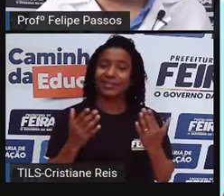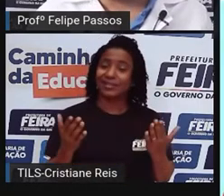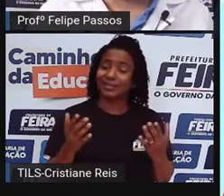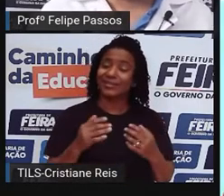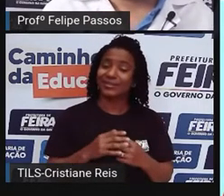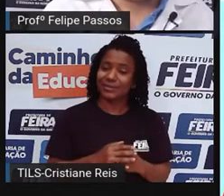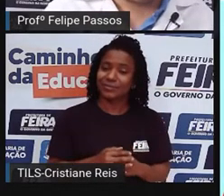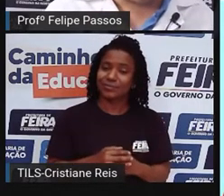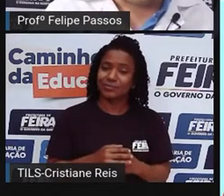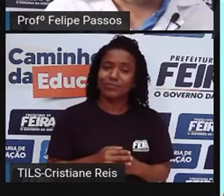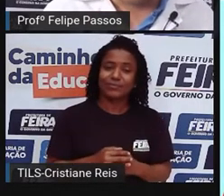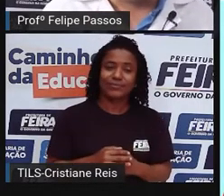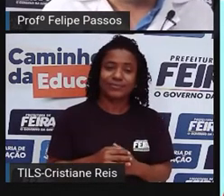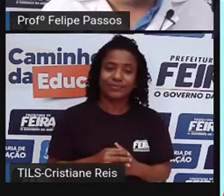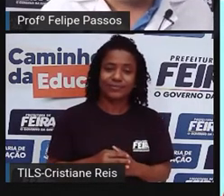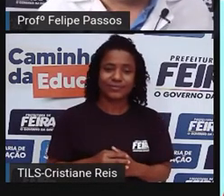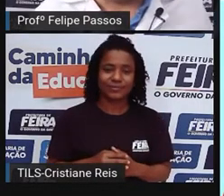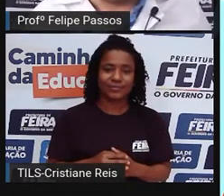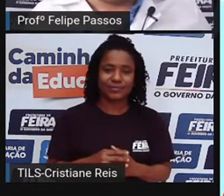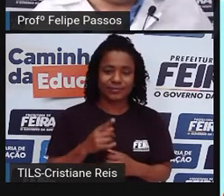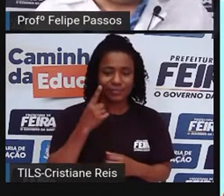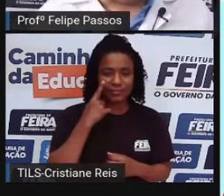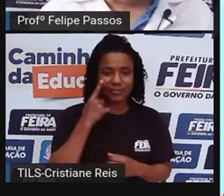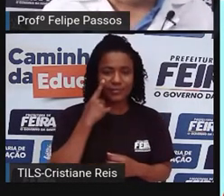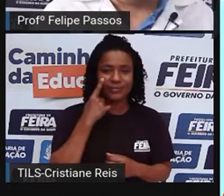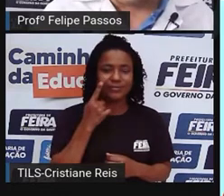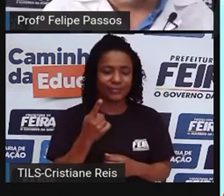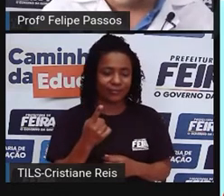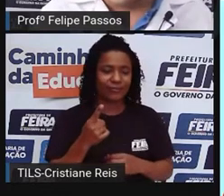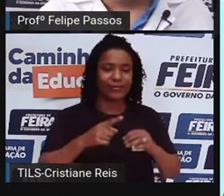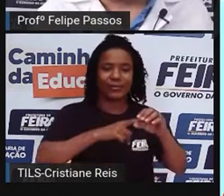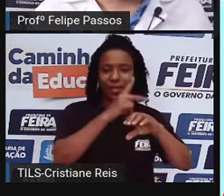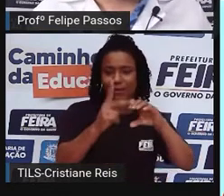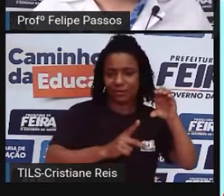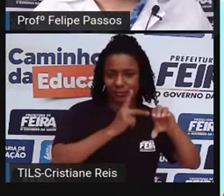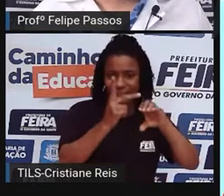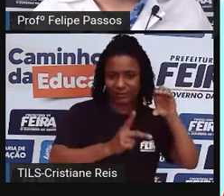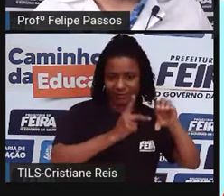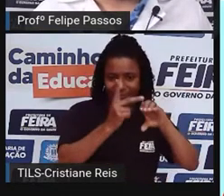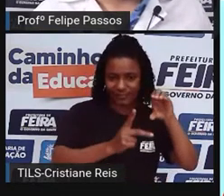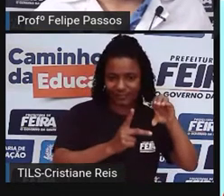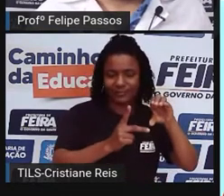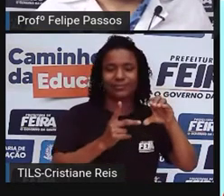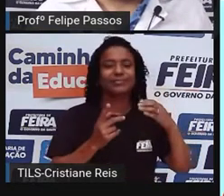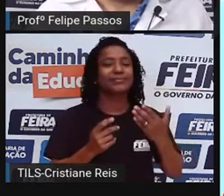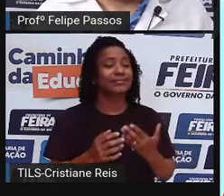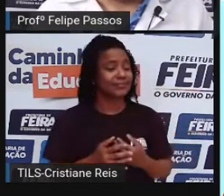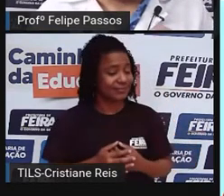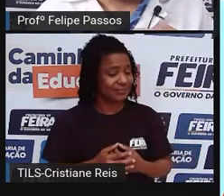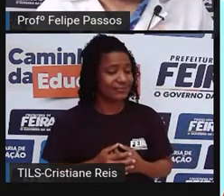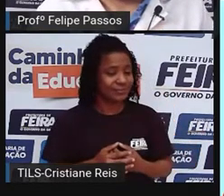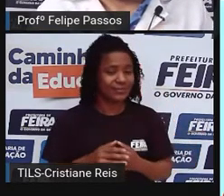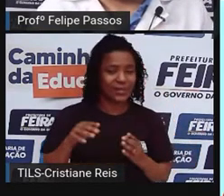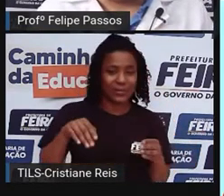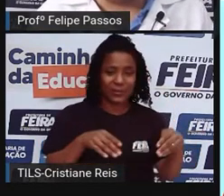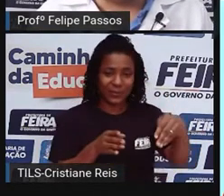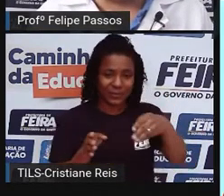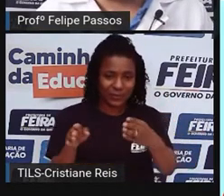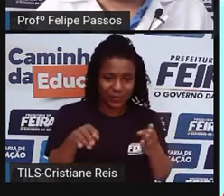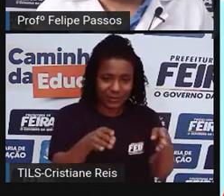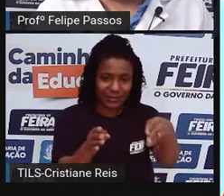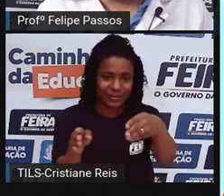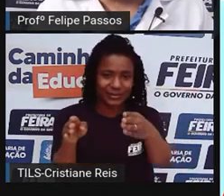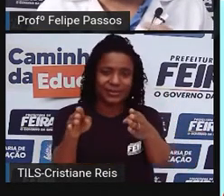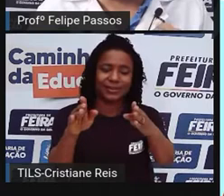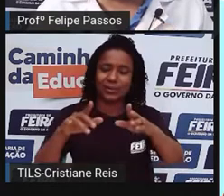na ferramenta que é a roda, na ferramenta que é a estrada, e isso tudo foi avançando,